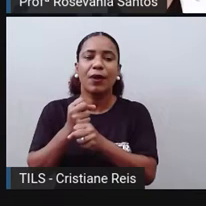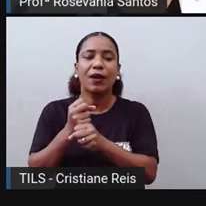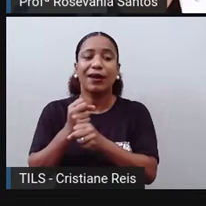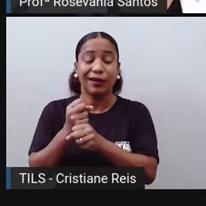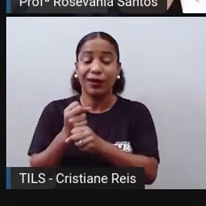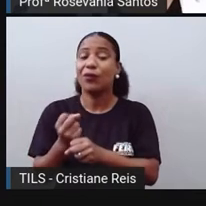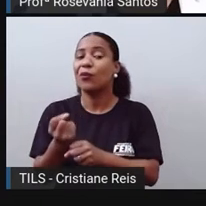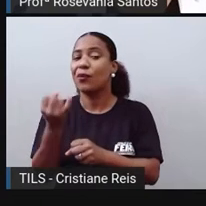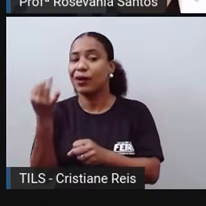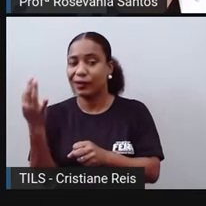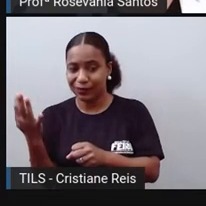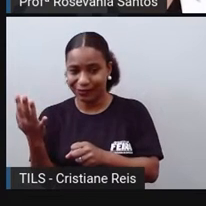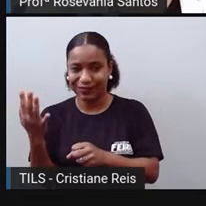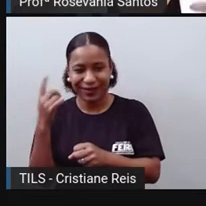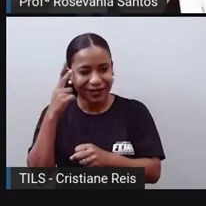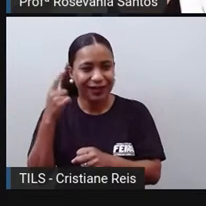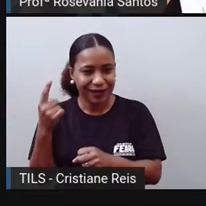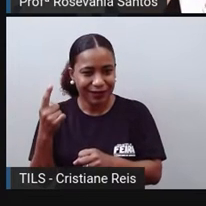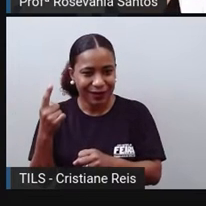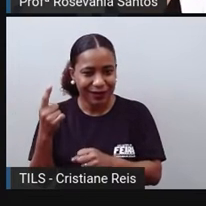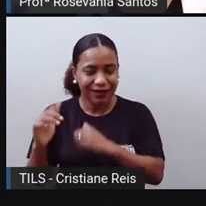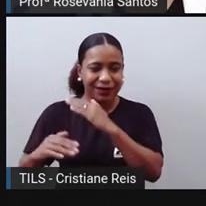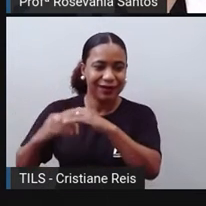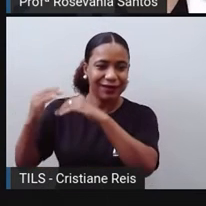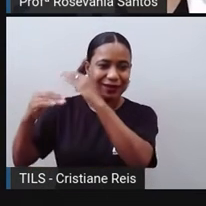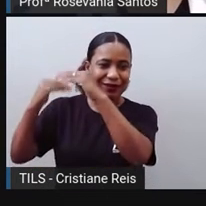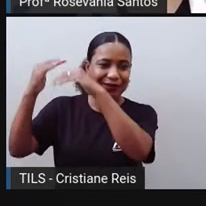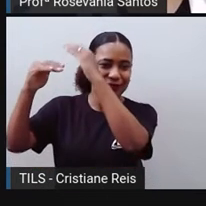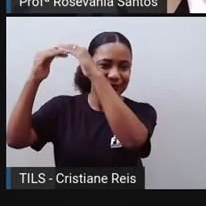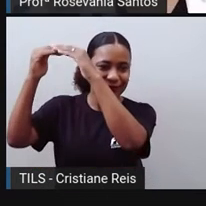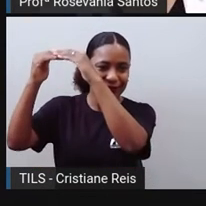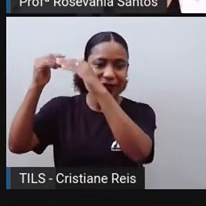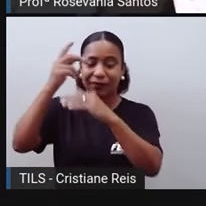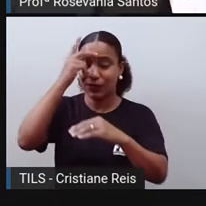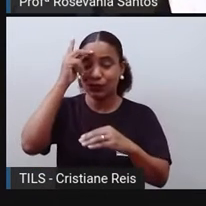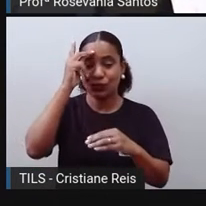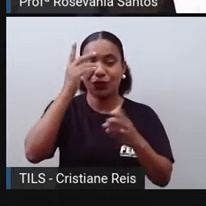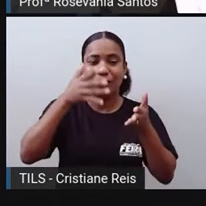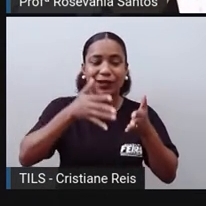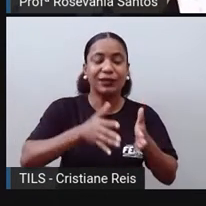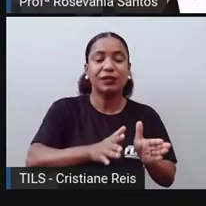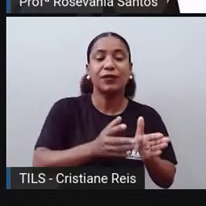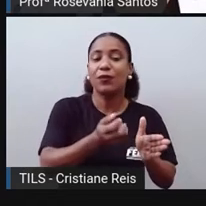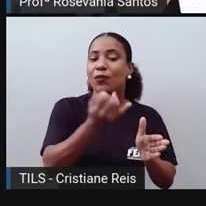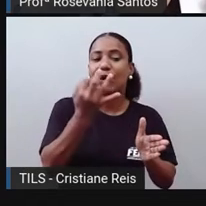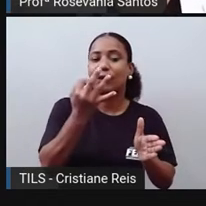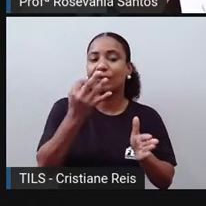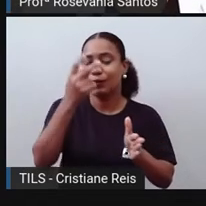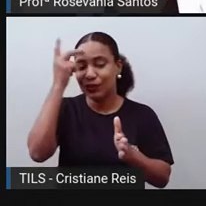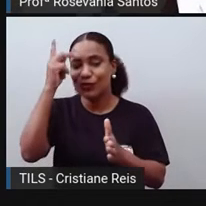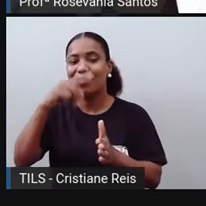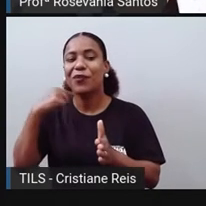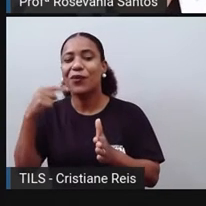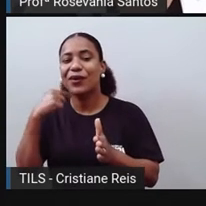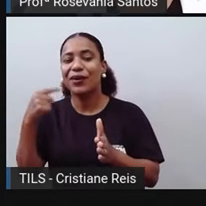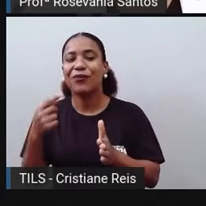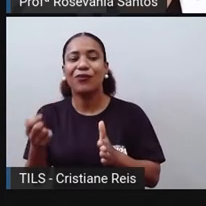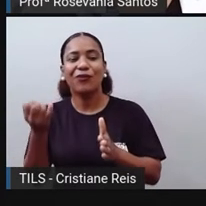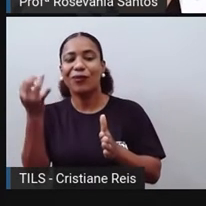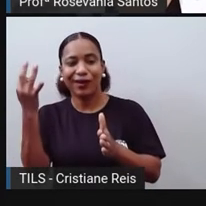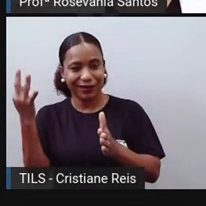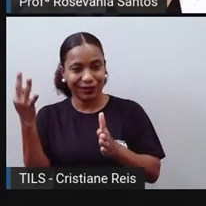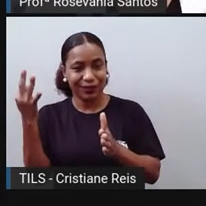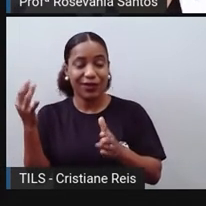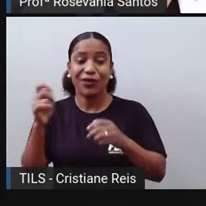vocês, né? O crescimento vegetativo. Aí eu vou ter lá o número de pessoas que nasceram, o número de pessoas que morreram. A gente vai,